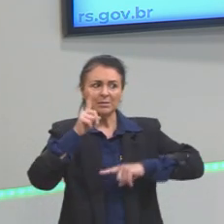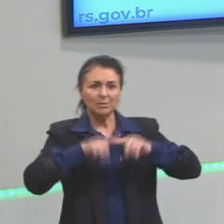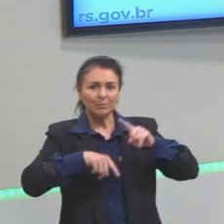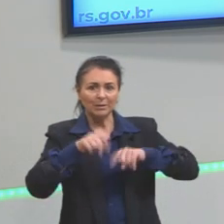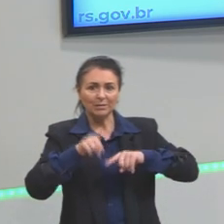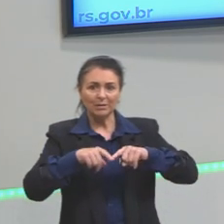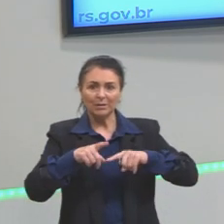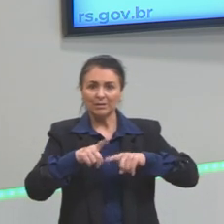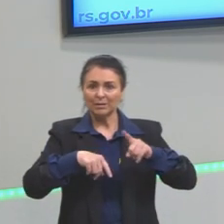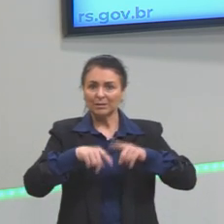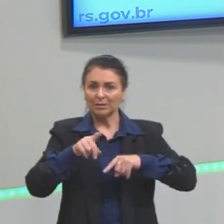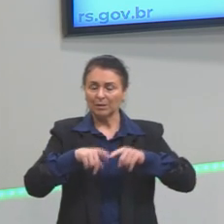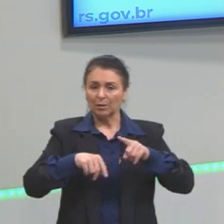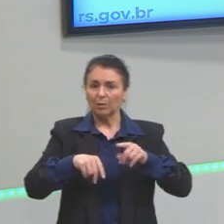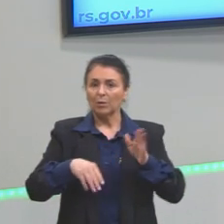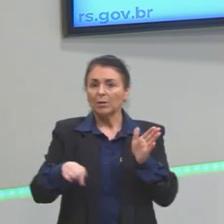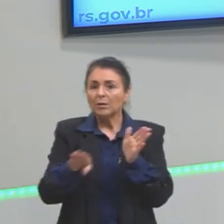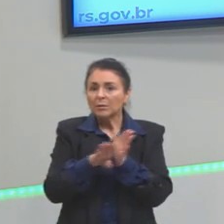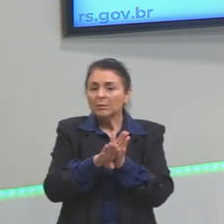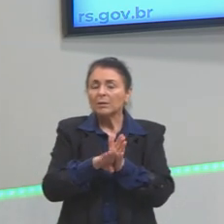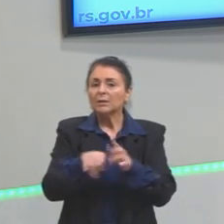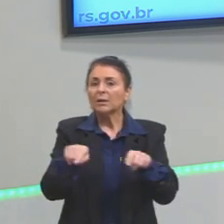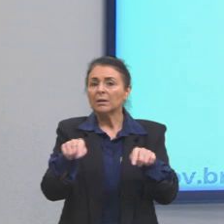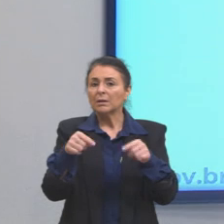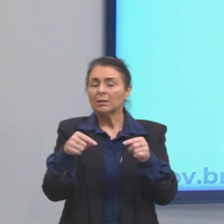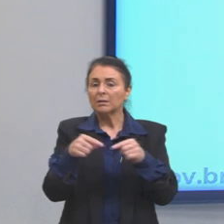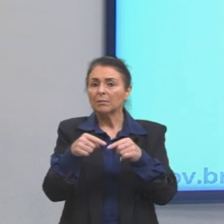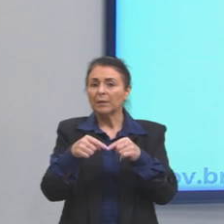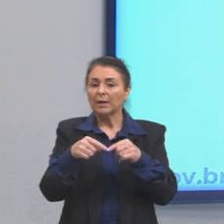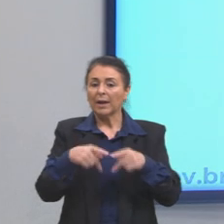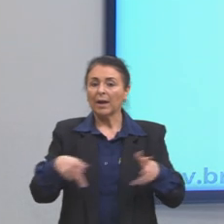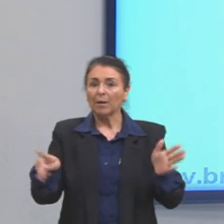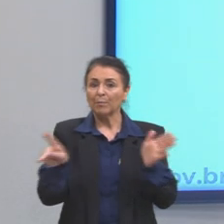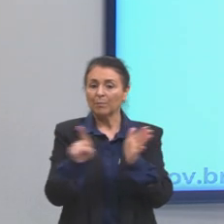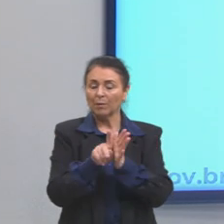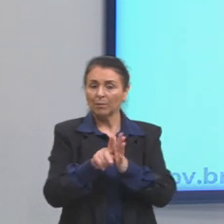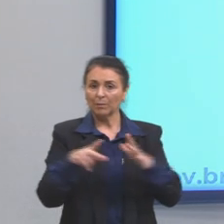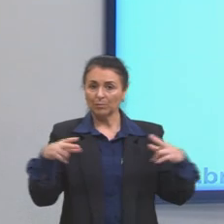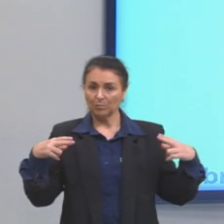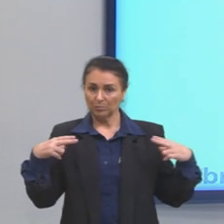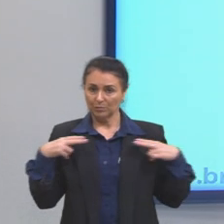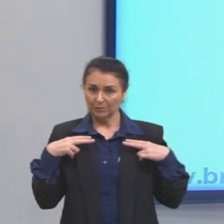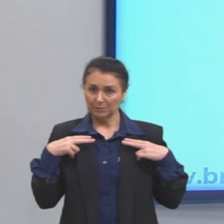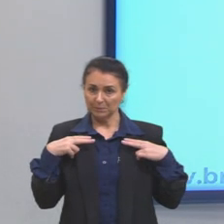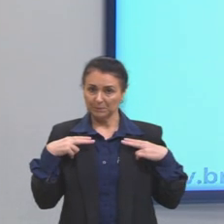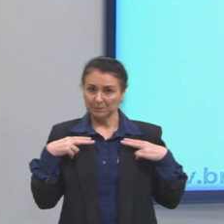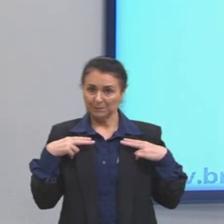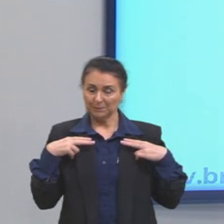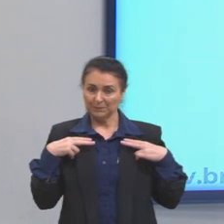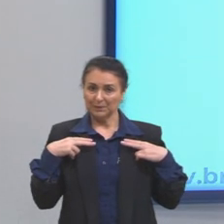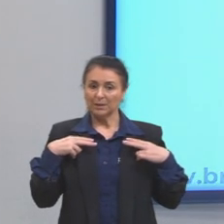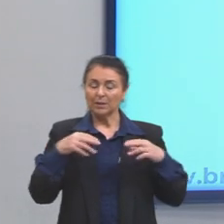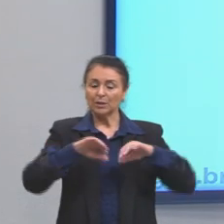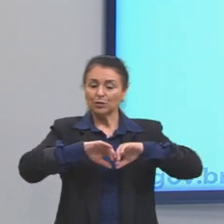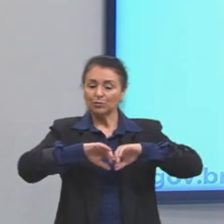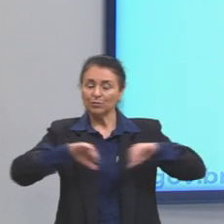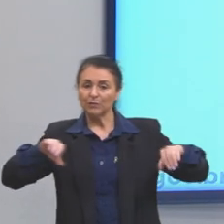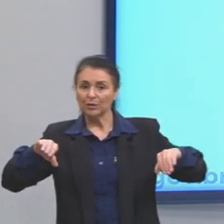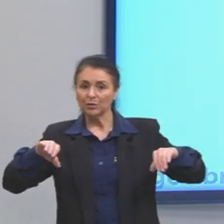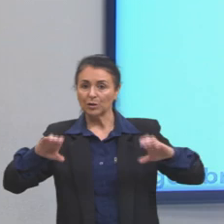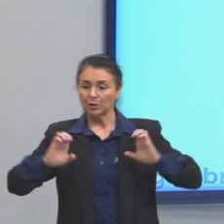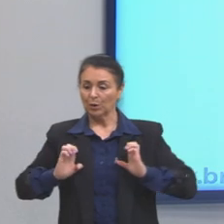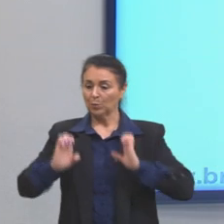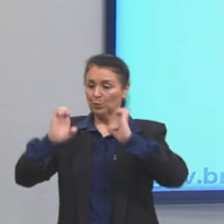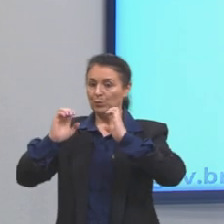Também o que limita, segundo Marx, é a partir da propriedade privada que divide entre os burgueses, donos